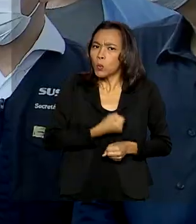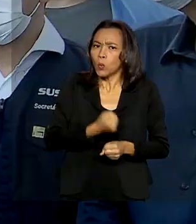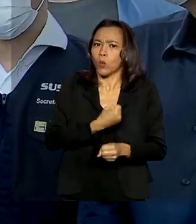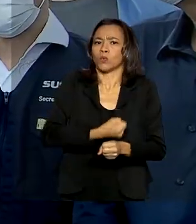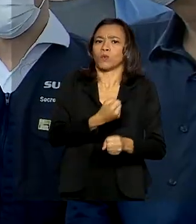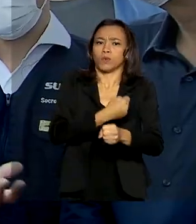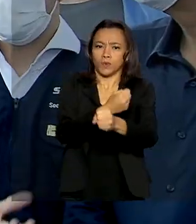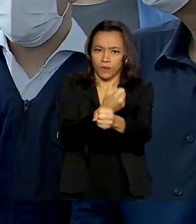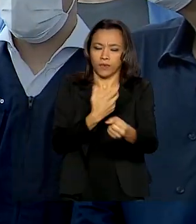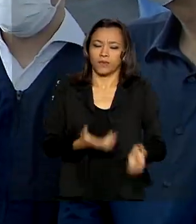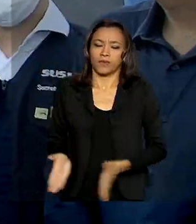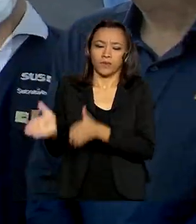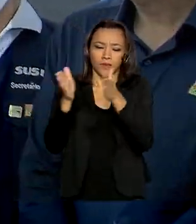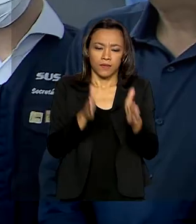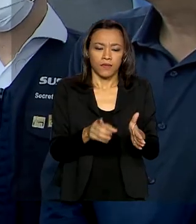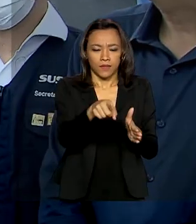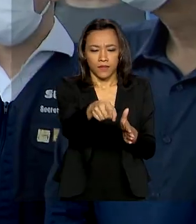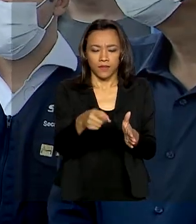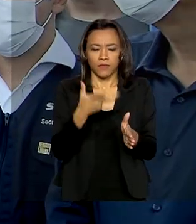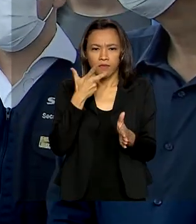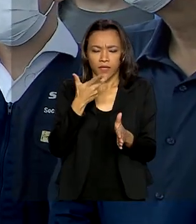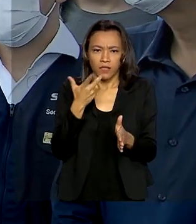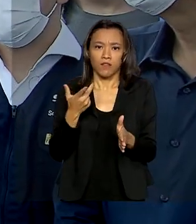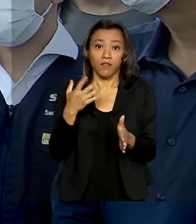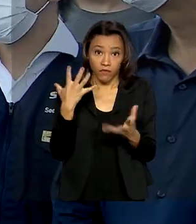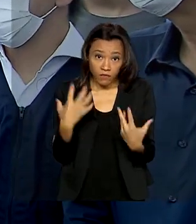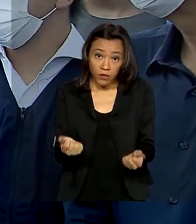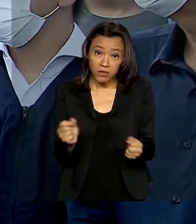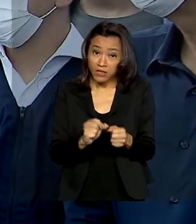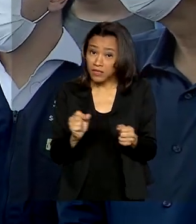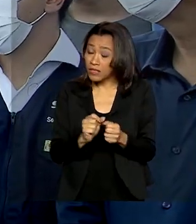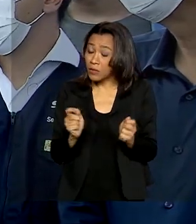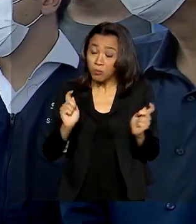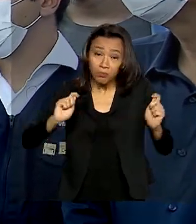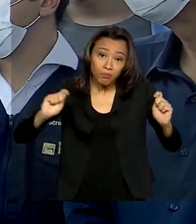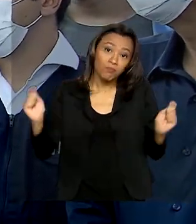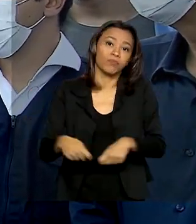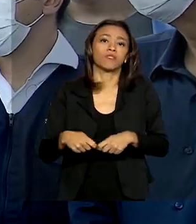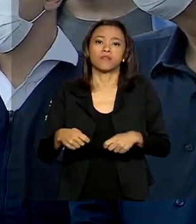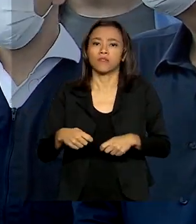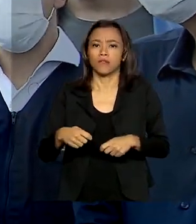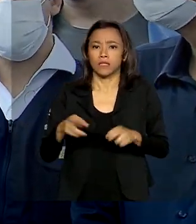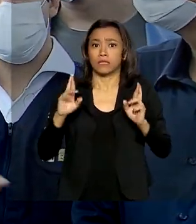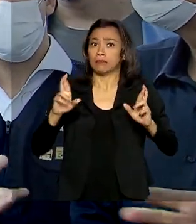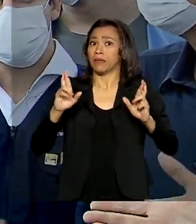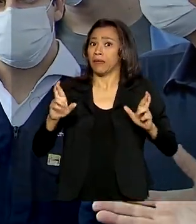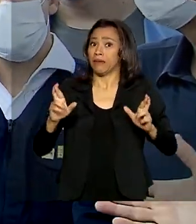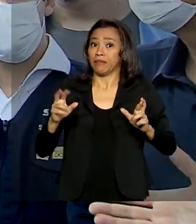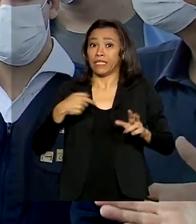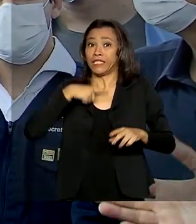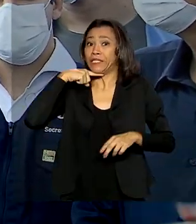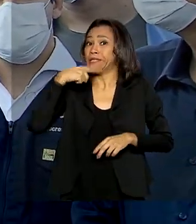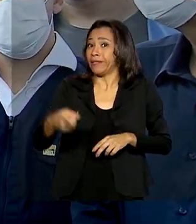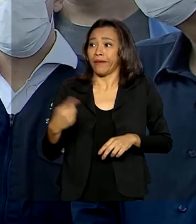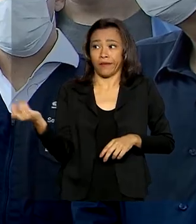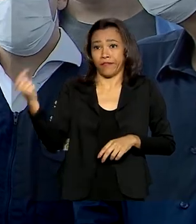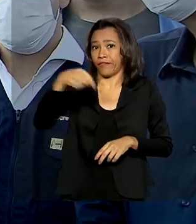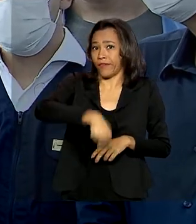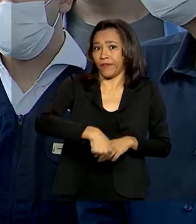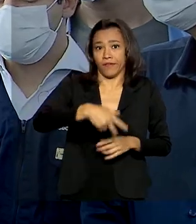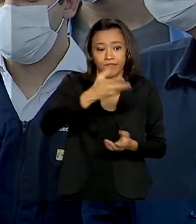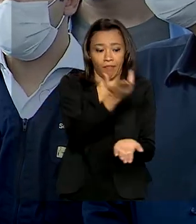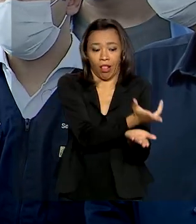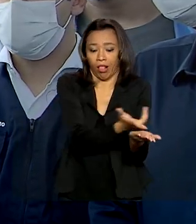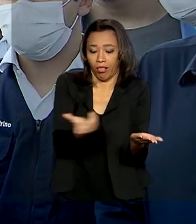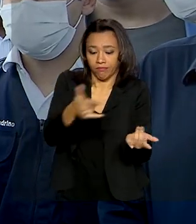Para fazer o possível para atender a expectativa. A espera que ninguém ocupe. Na verdade, é igual o seguro de